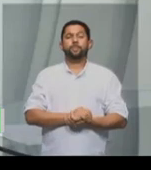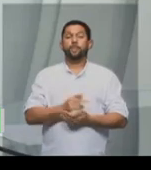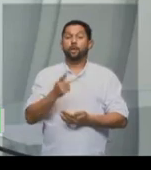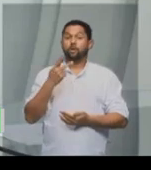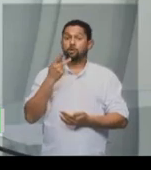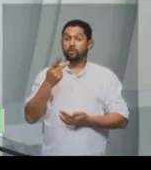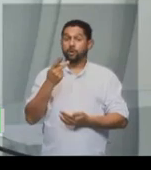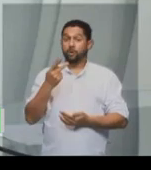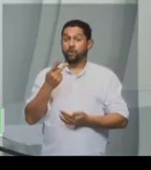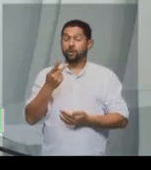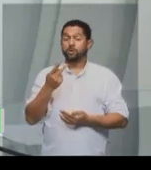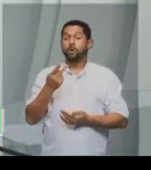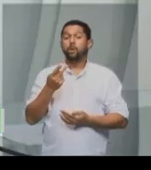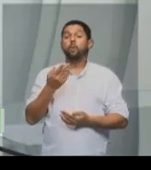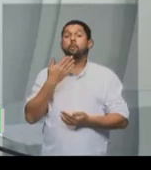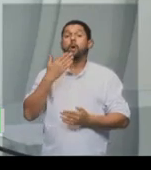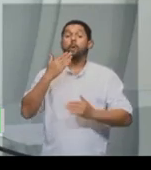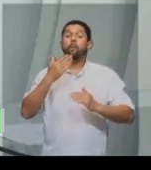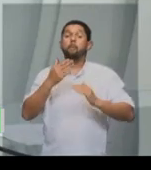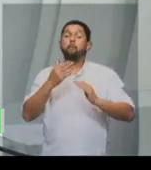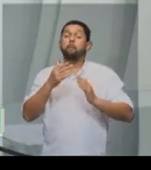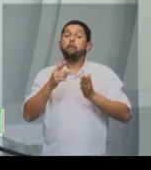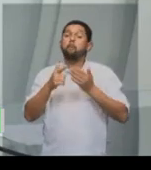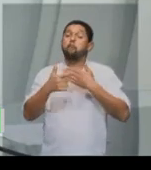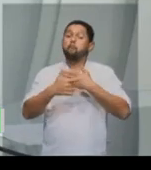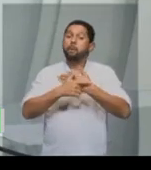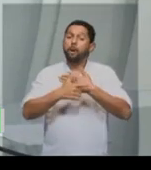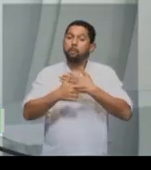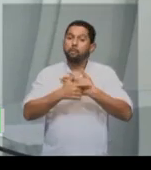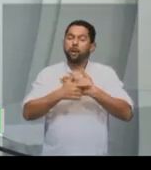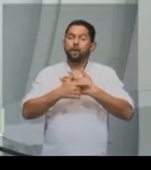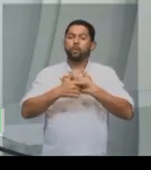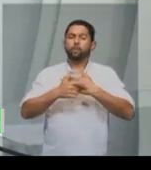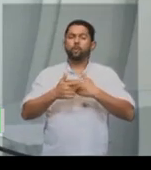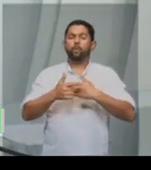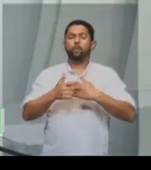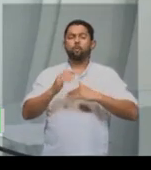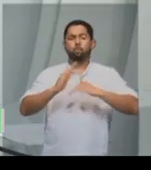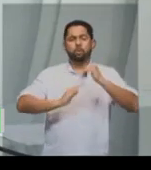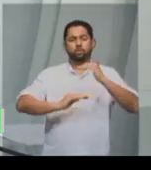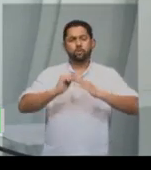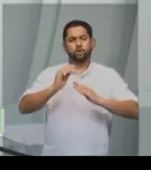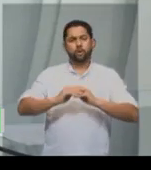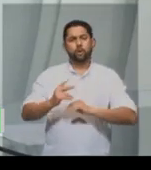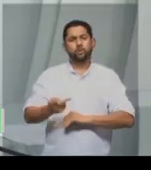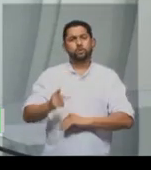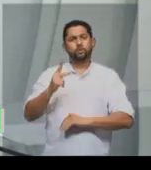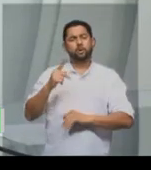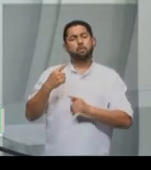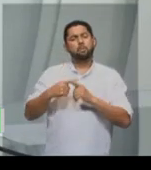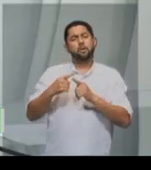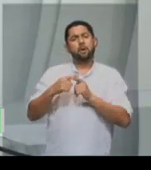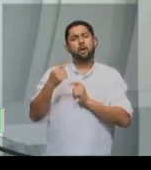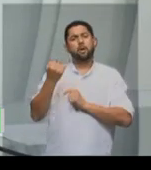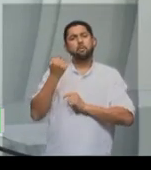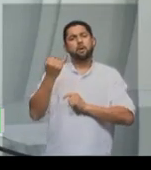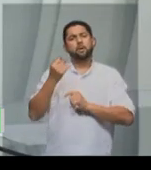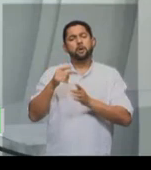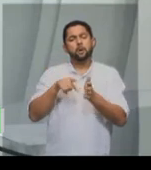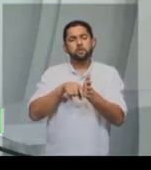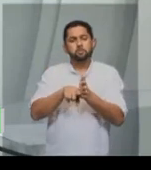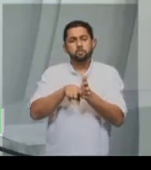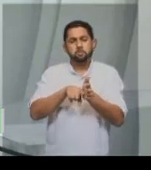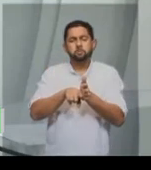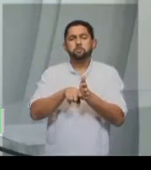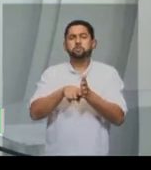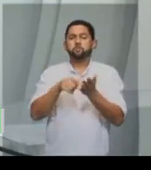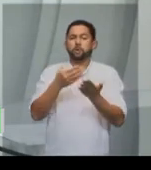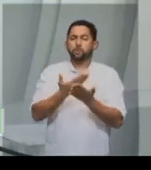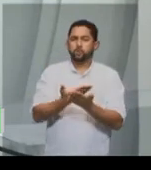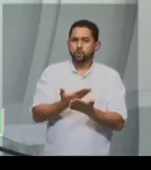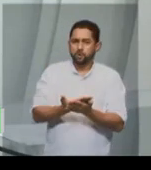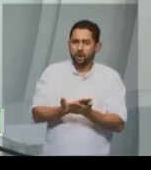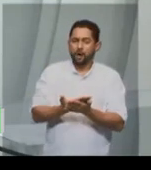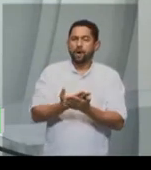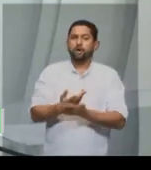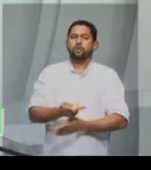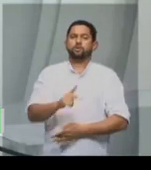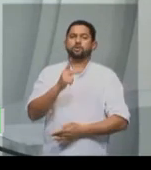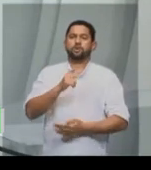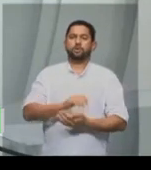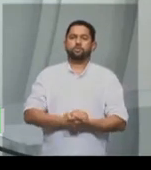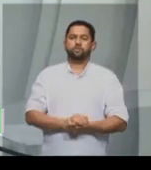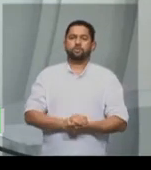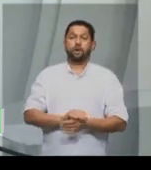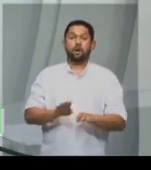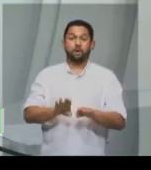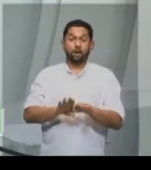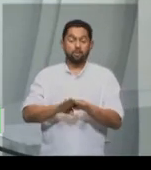funções do historiador, os fundamentos históricos, por que é importante estudar História e nas aulas do oitavo ano, a gente estudou